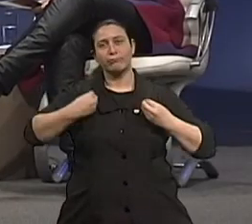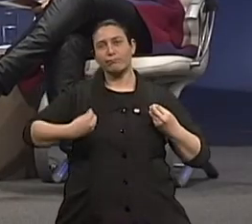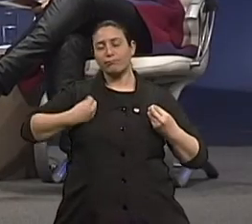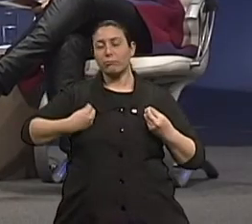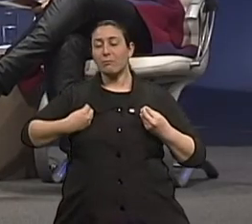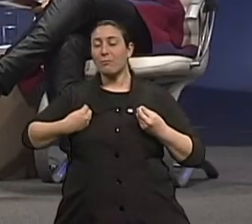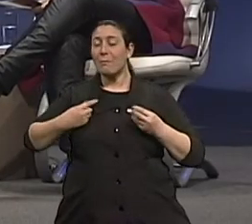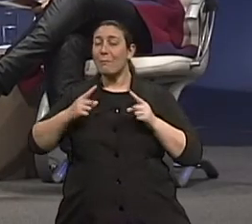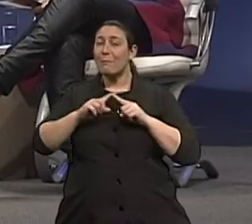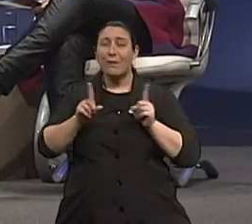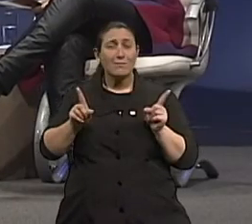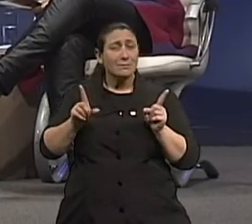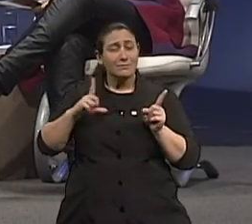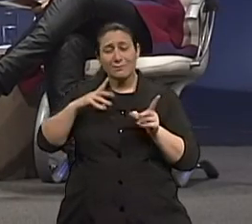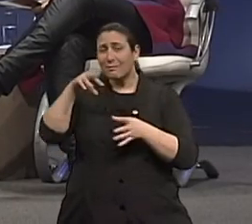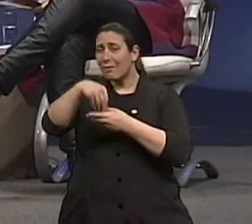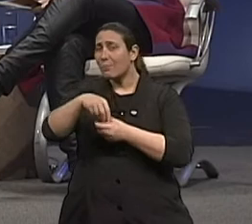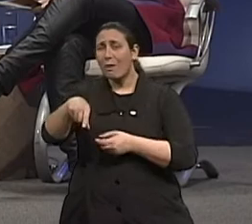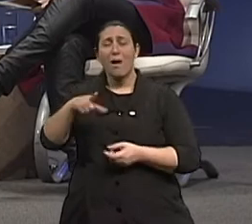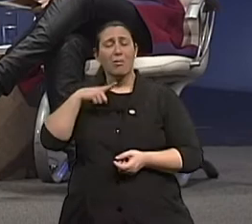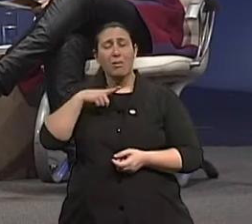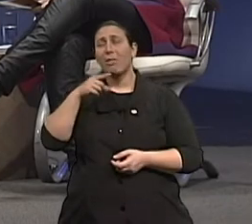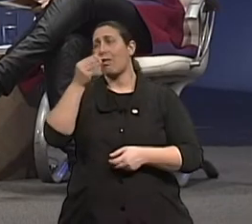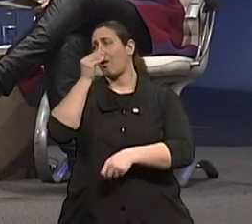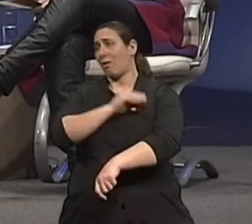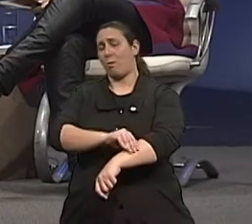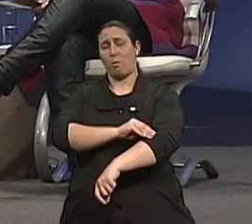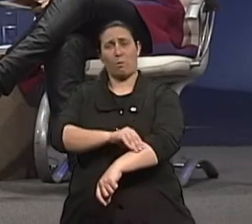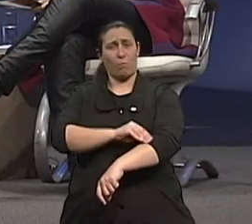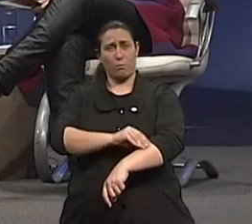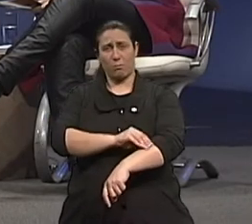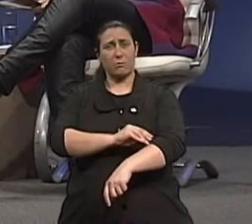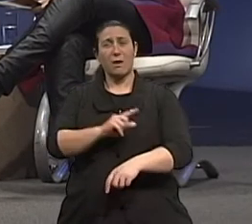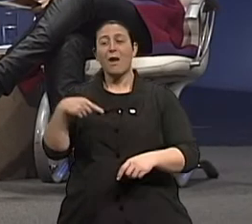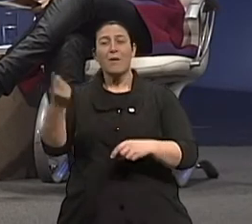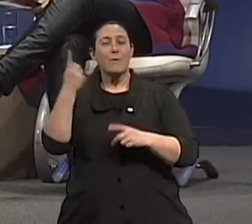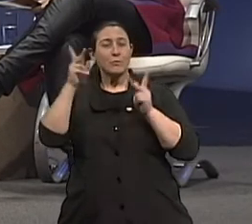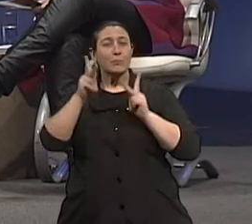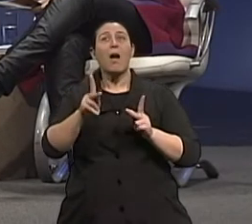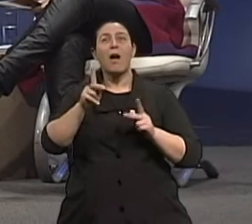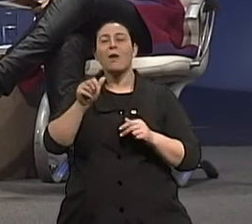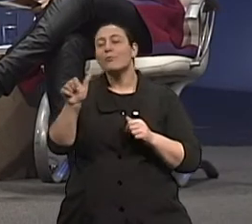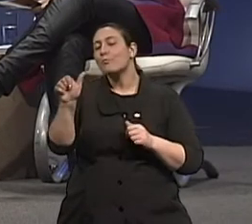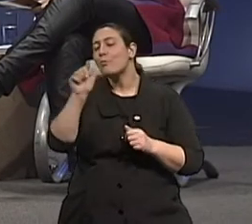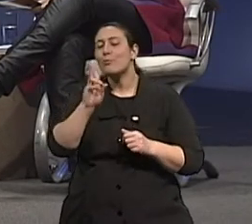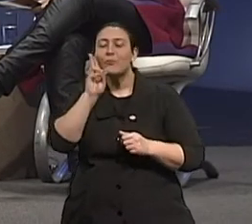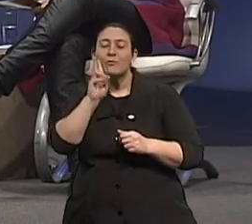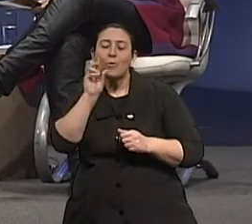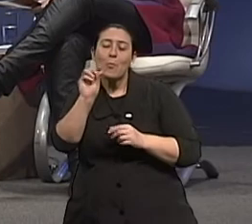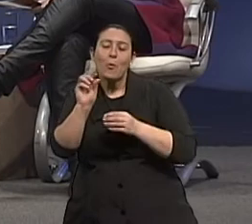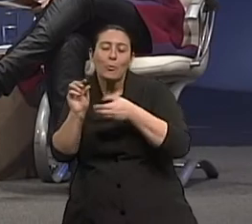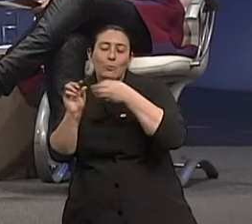Só que é álcool. Então a pessoa tem que ter muito cuidado. Nenhum geriatra no planeta, Isabel, vai prescrever